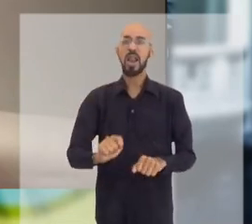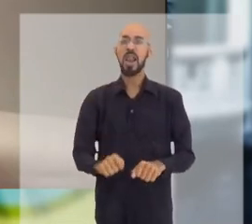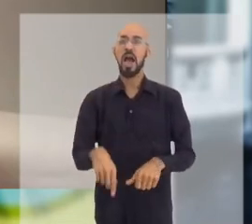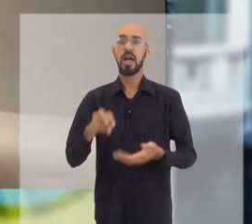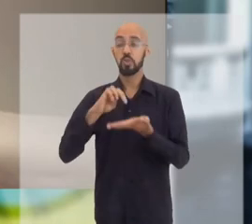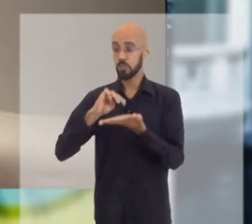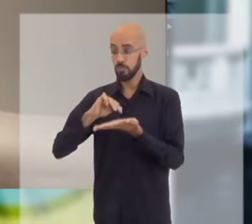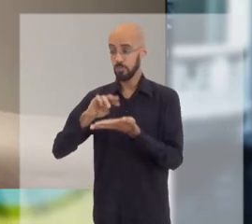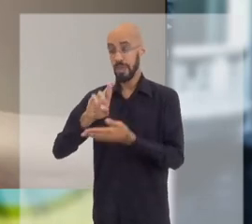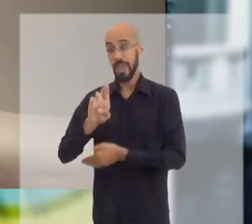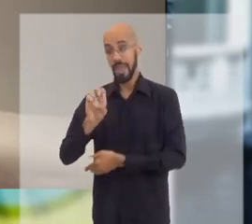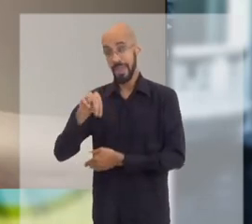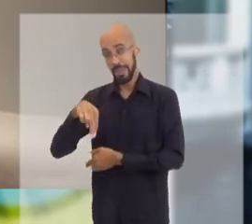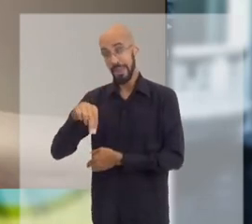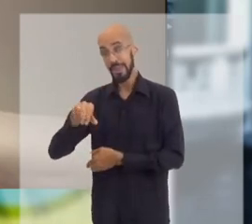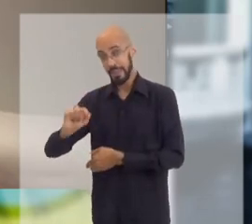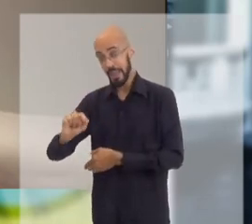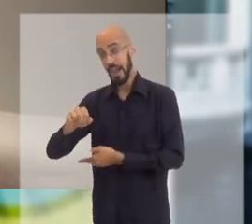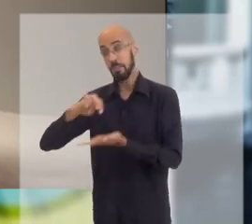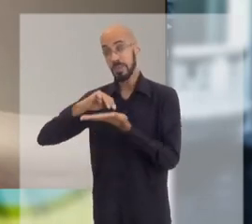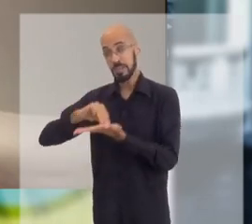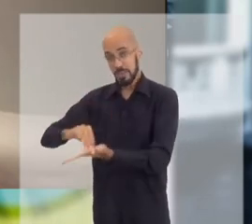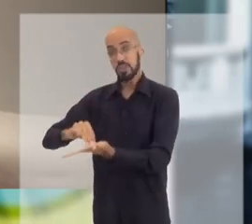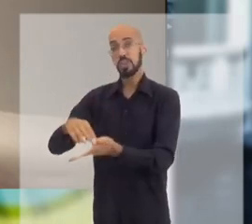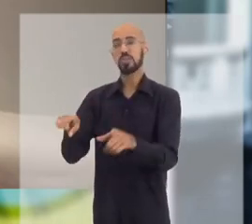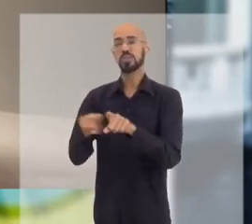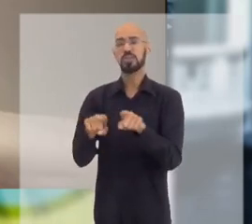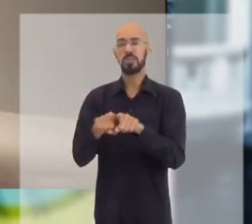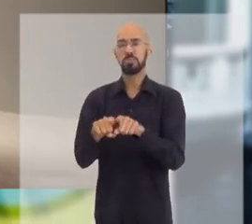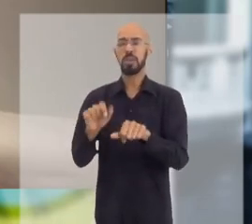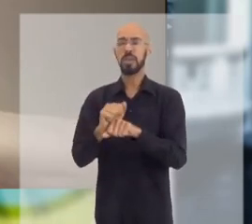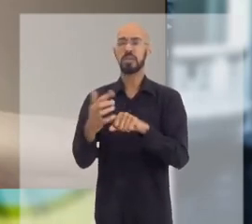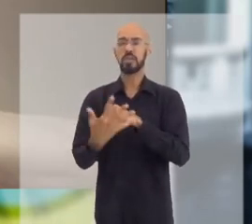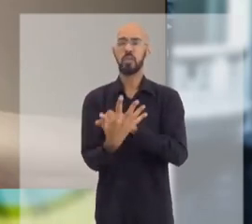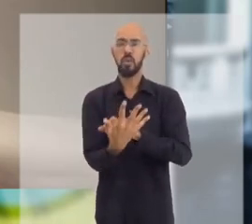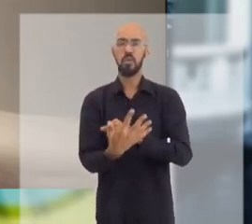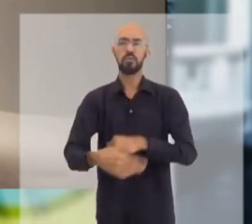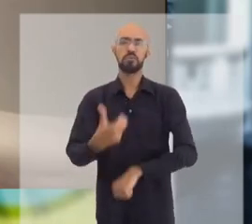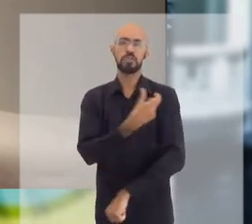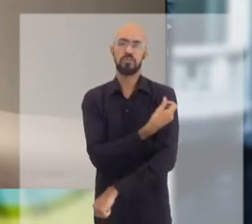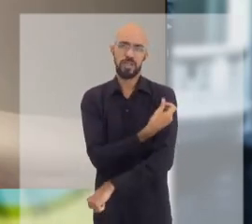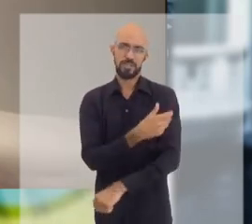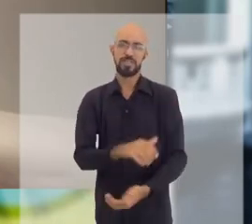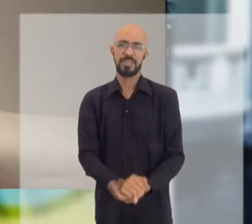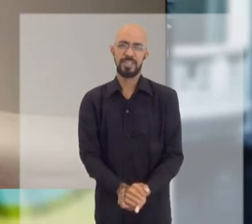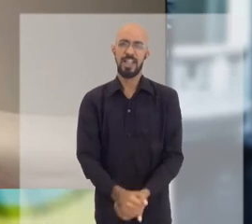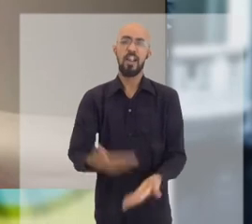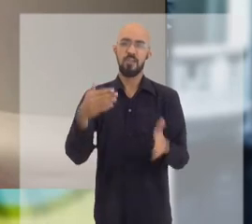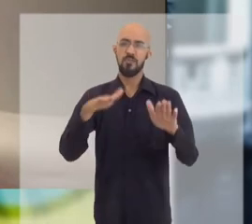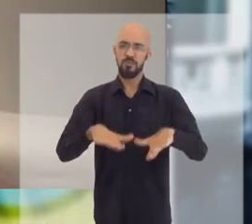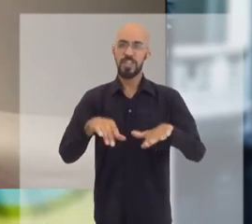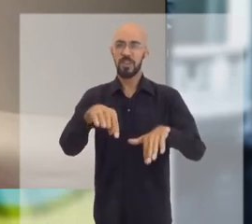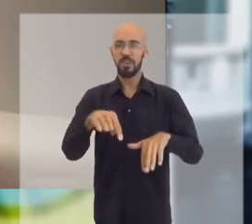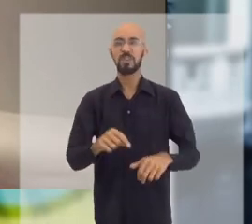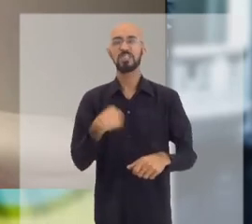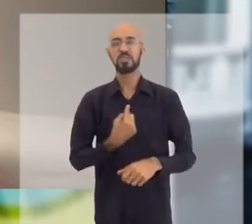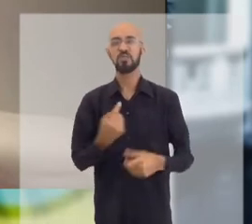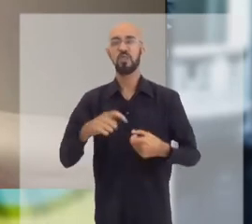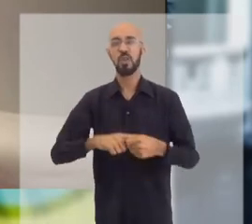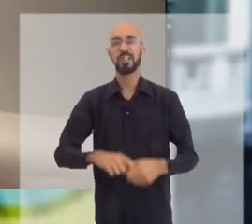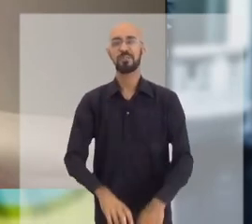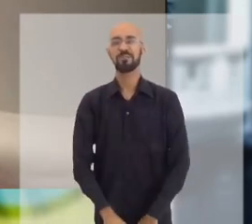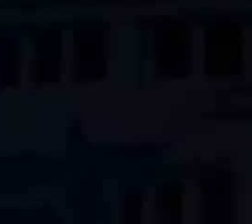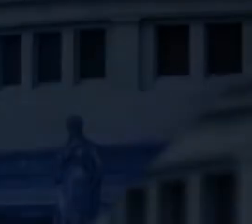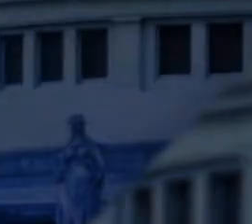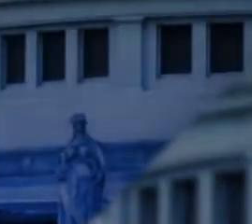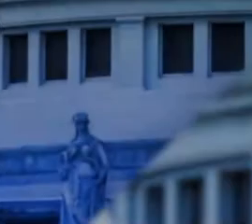mensageiro, do MRNA mensageiro da vacina especificamente da COVID. Fique conosco, nós já